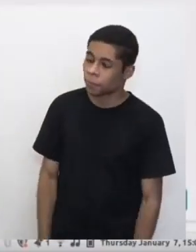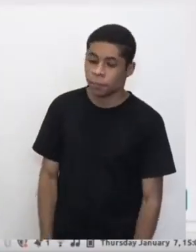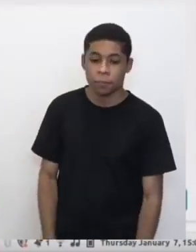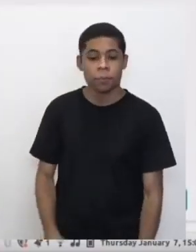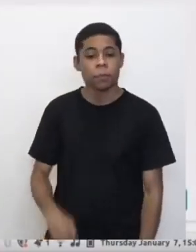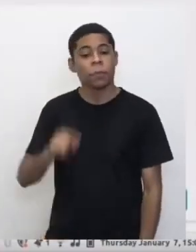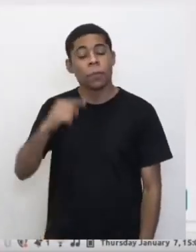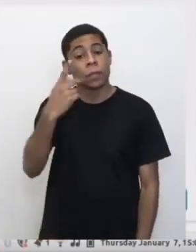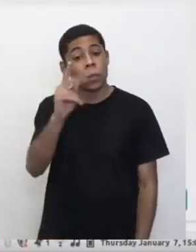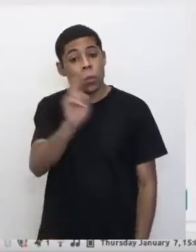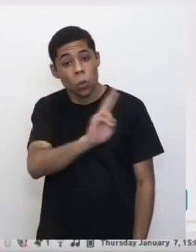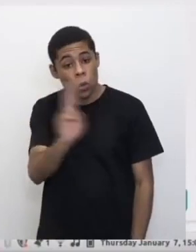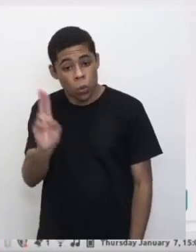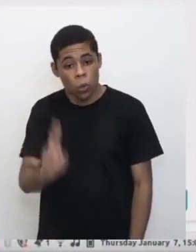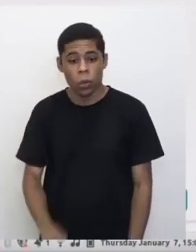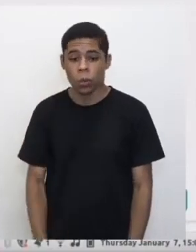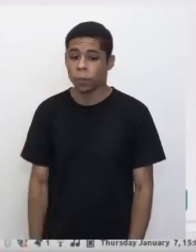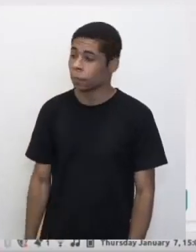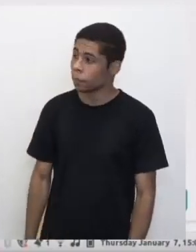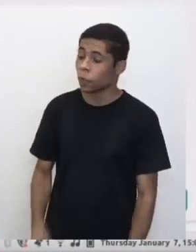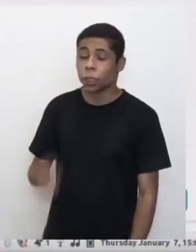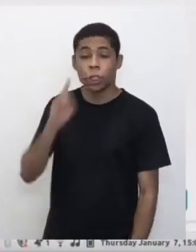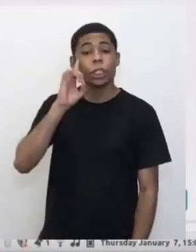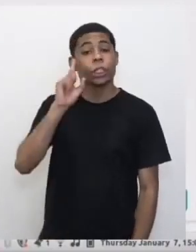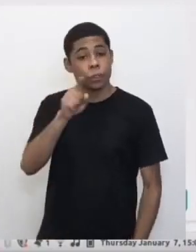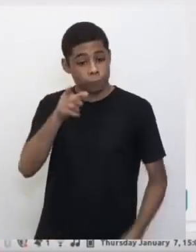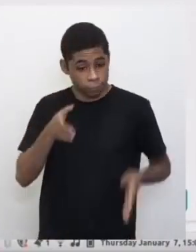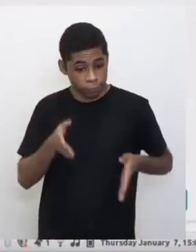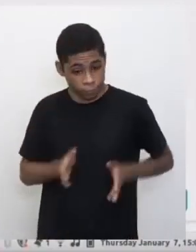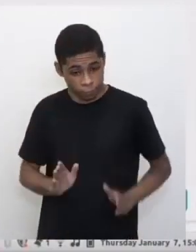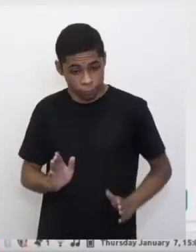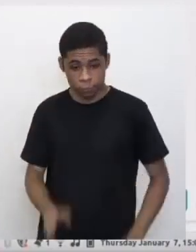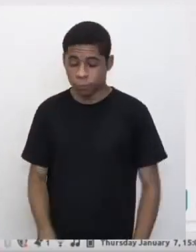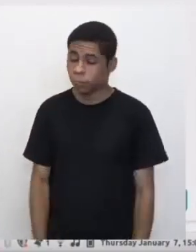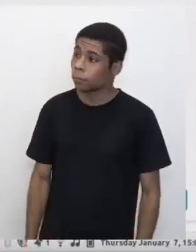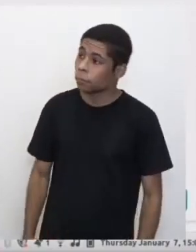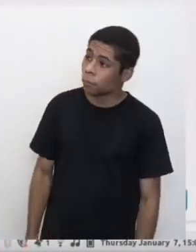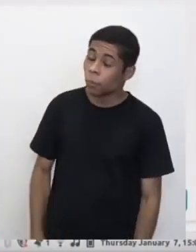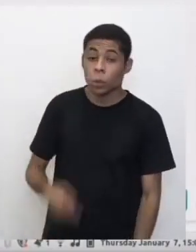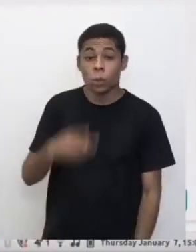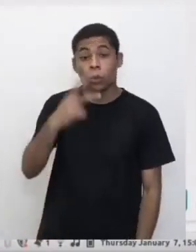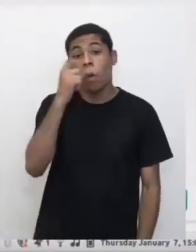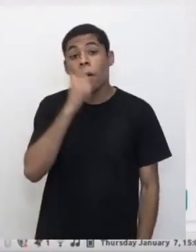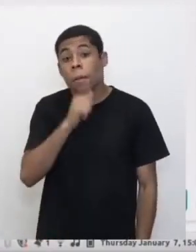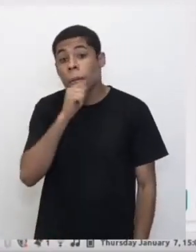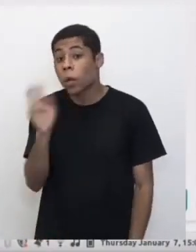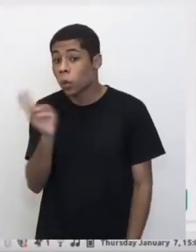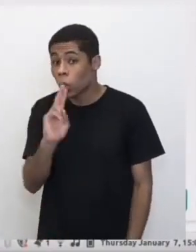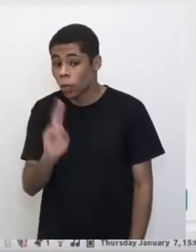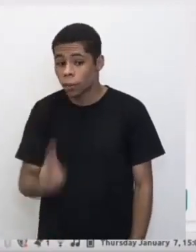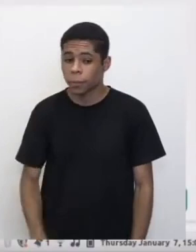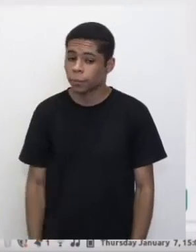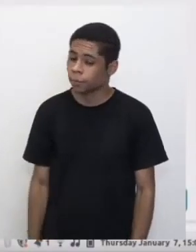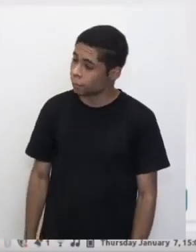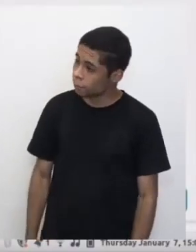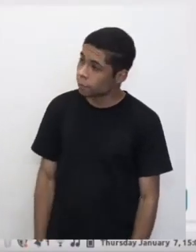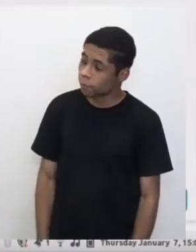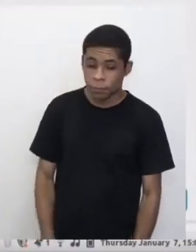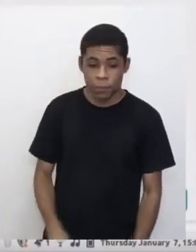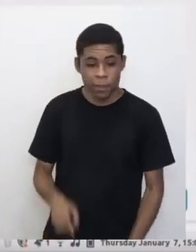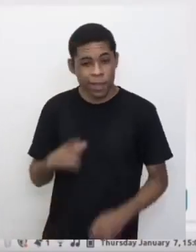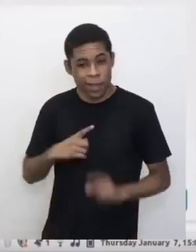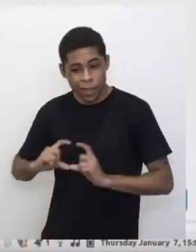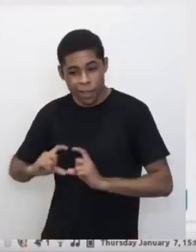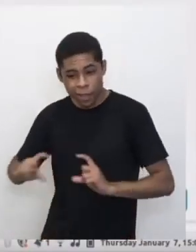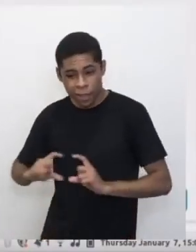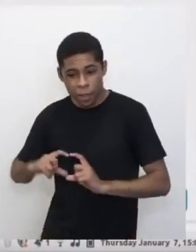Na sequência você coloca o seu nome completo, a sua data de nascimento, depois o nome da sua mãe e, por